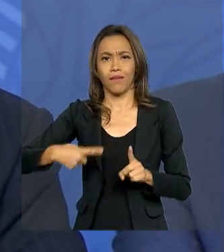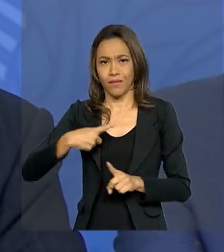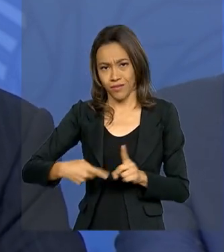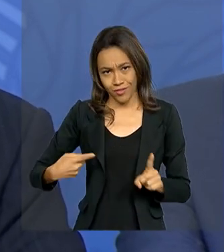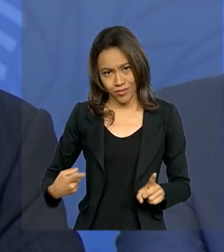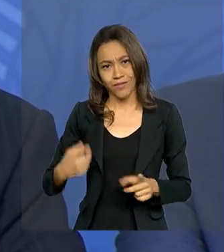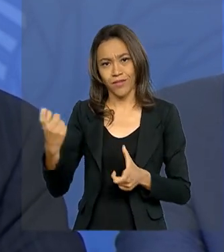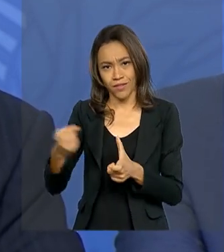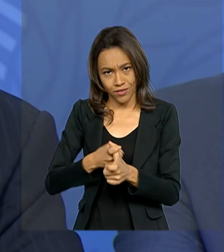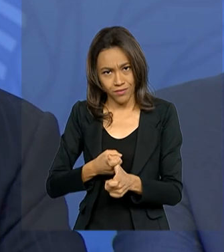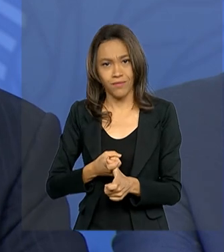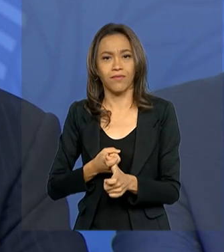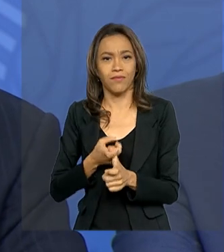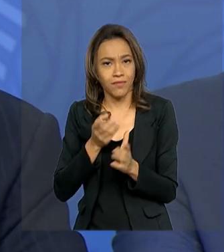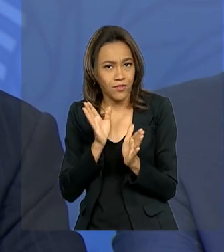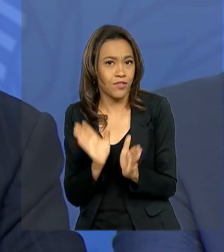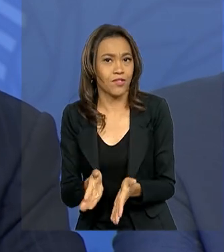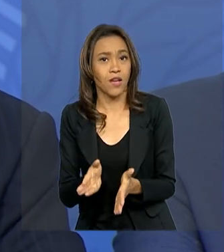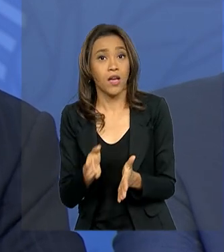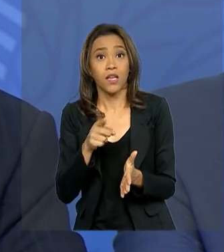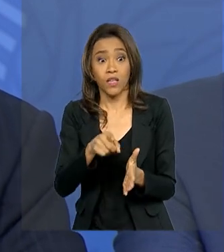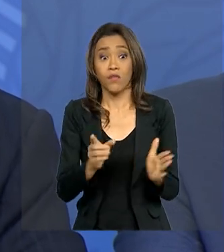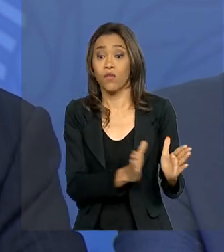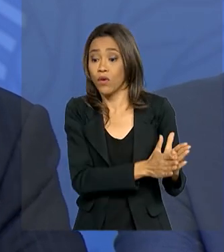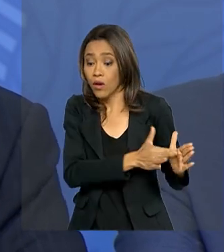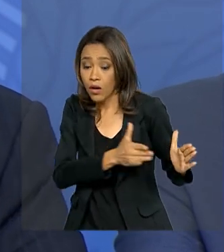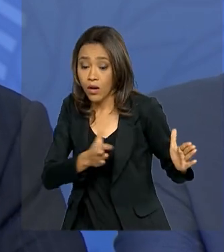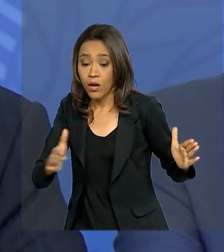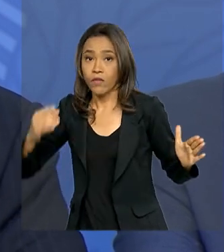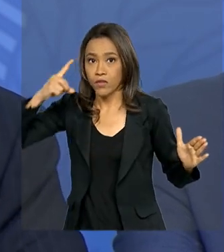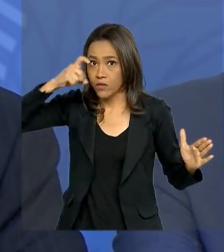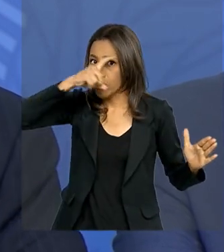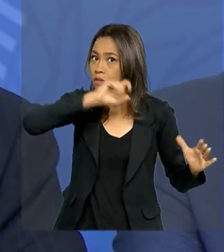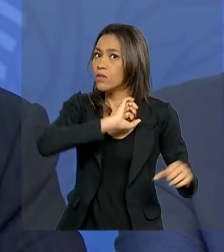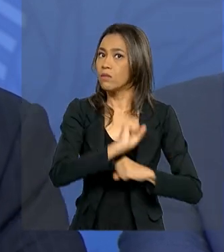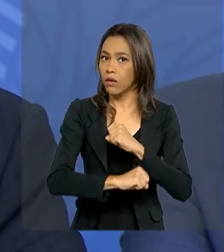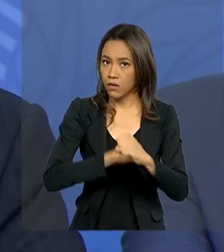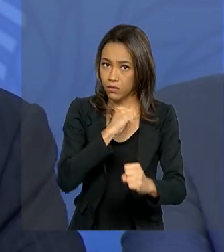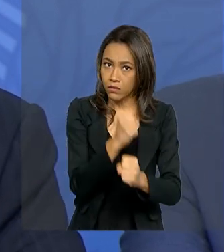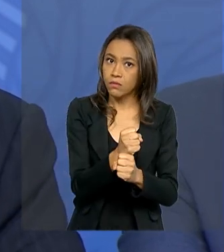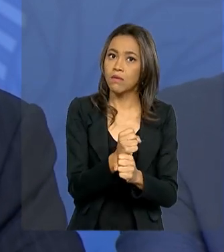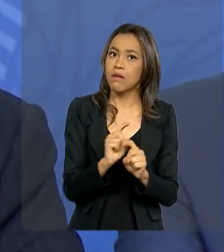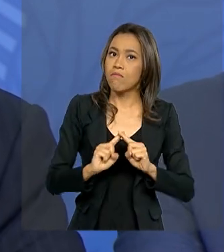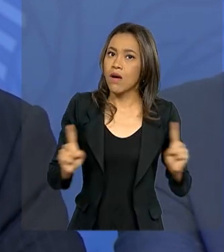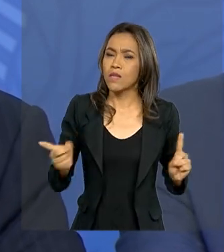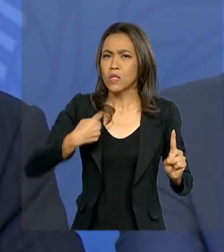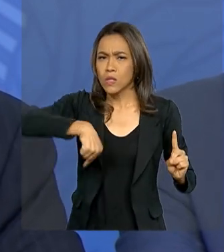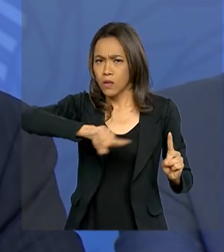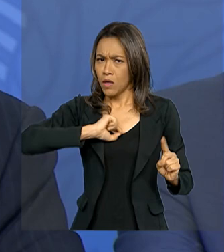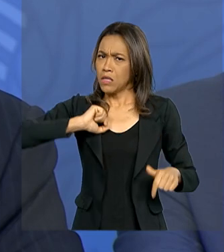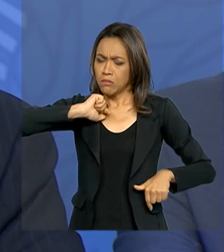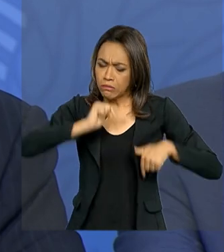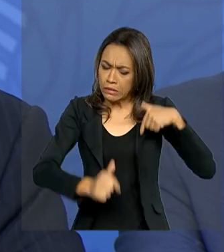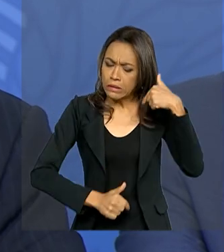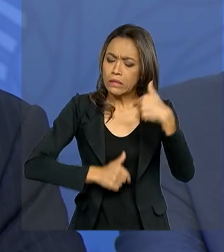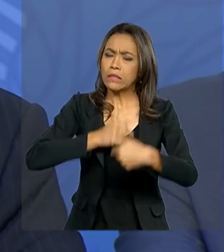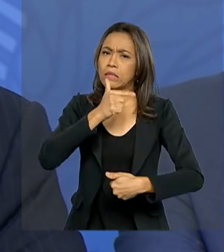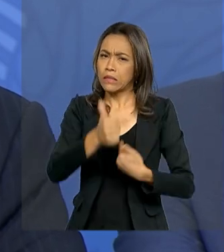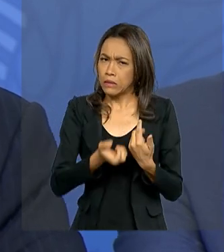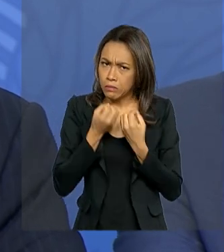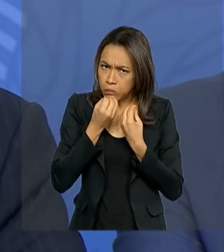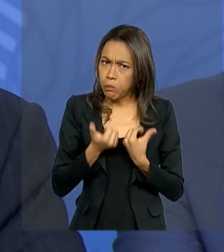do número que foi estimado. O mostra que foi um ano difícil, mas onde nós realmente fizemos um resultado bom